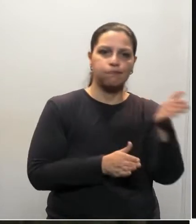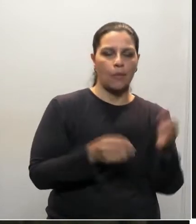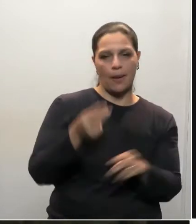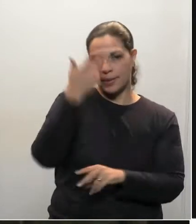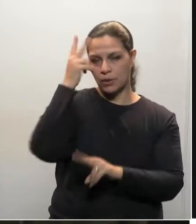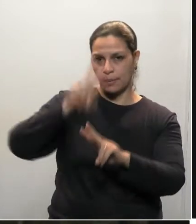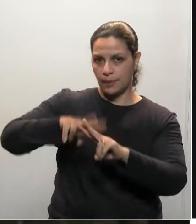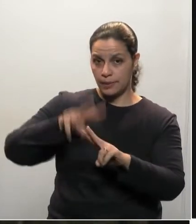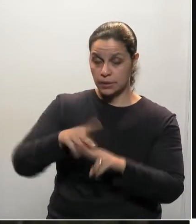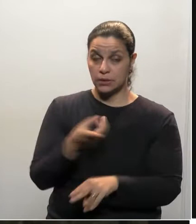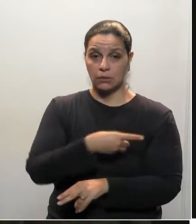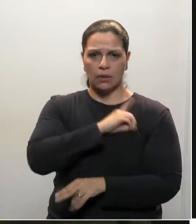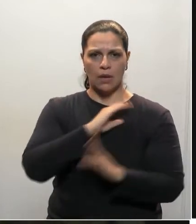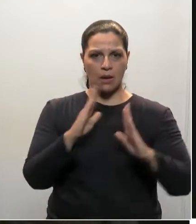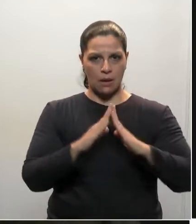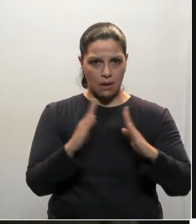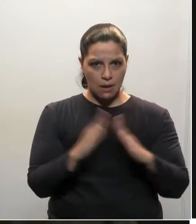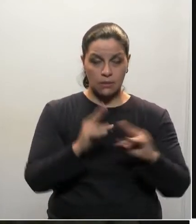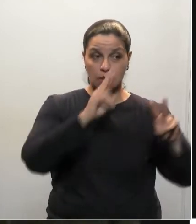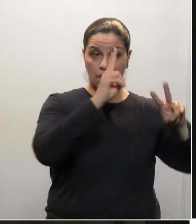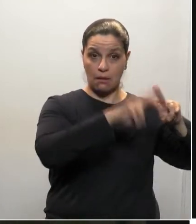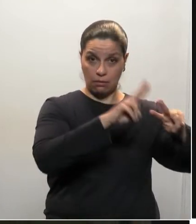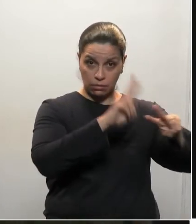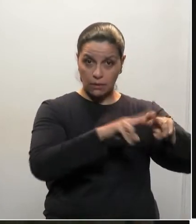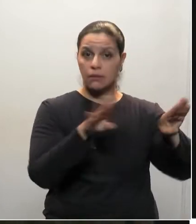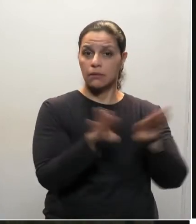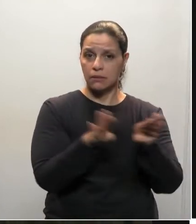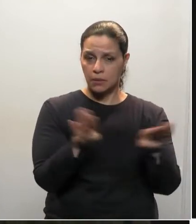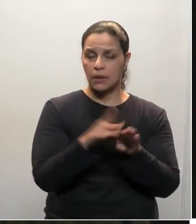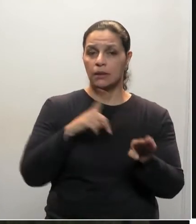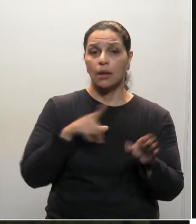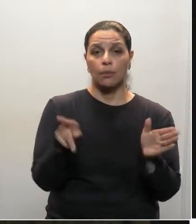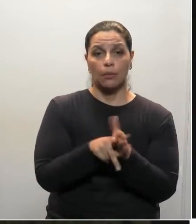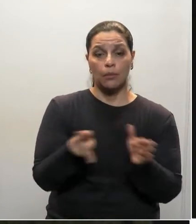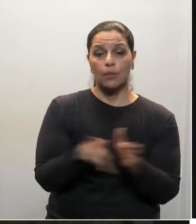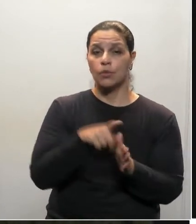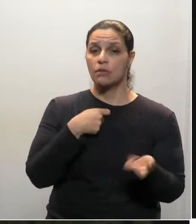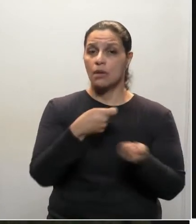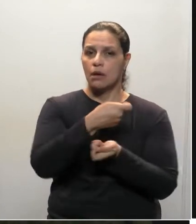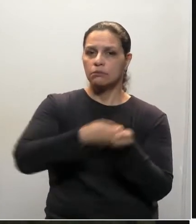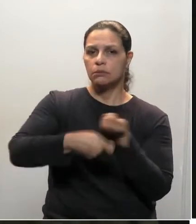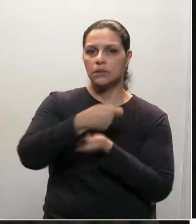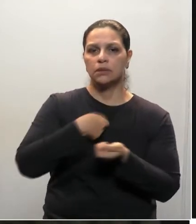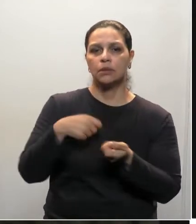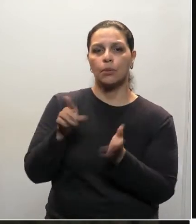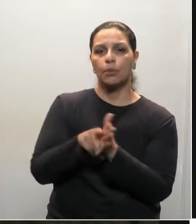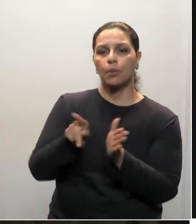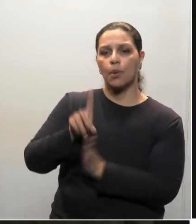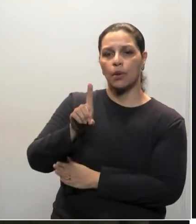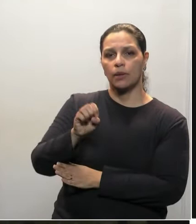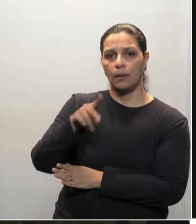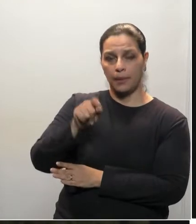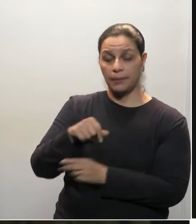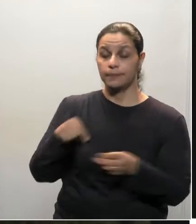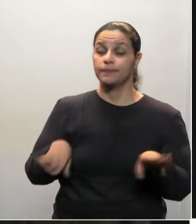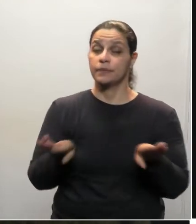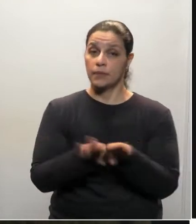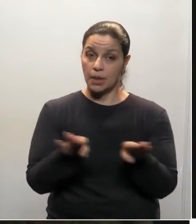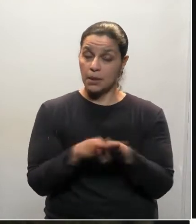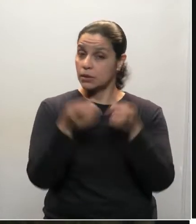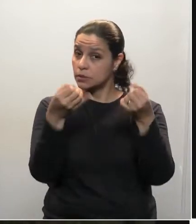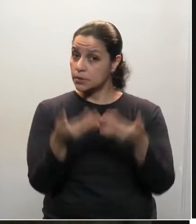cadeias públicas que eram delegacias de polícia para a administração do DPE. Quero também